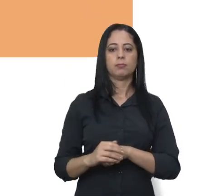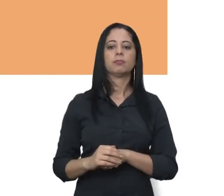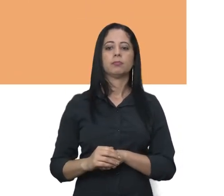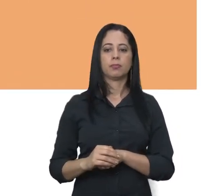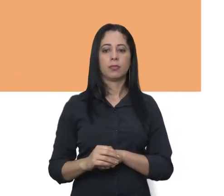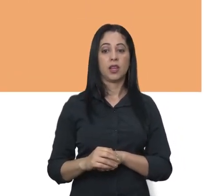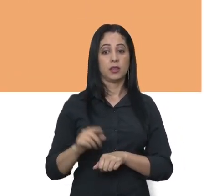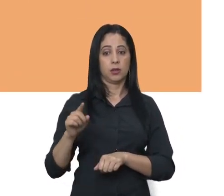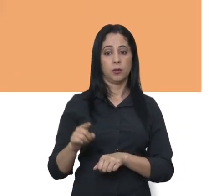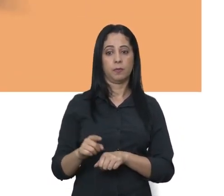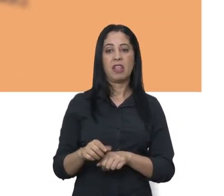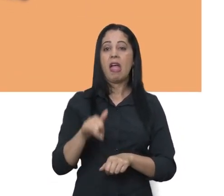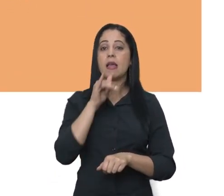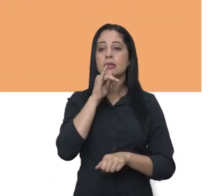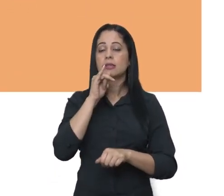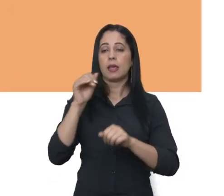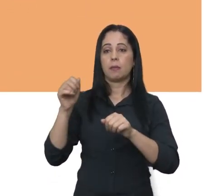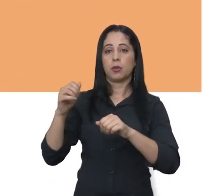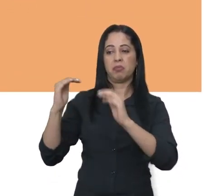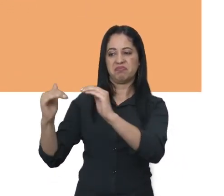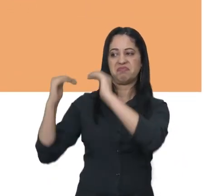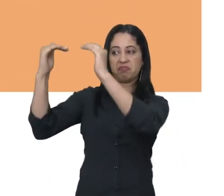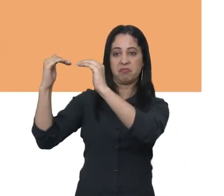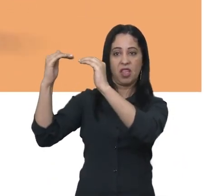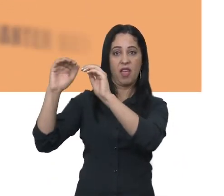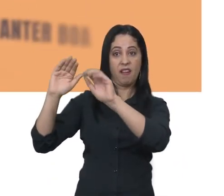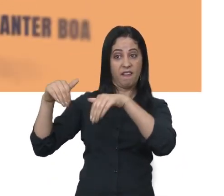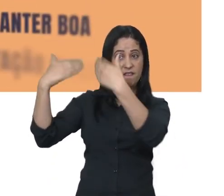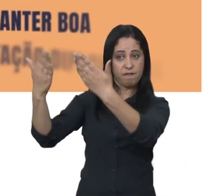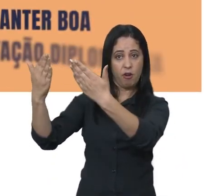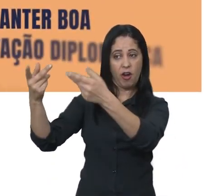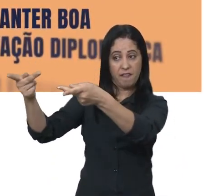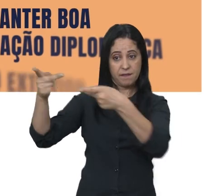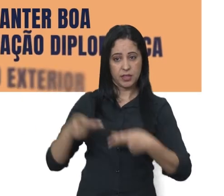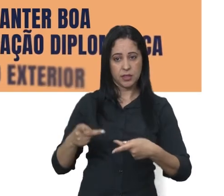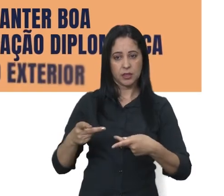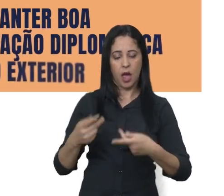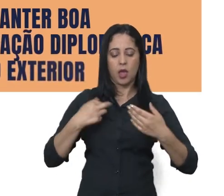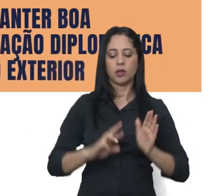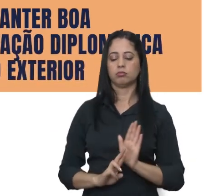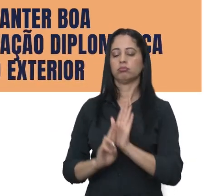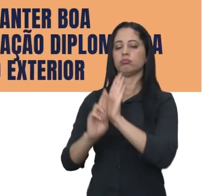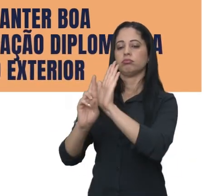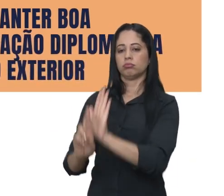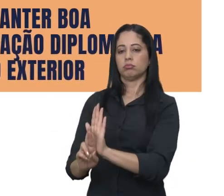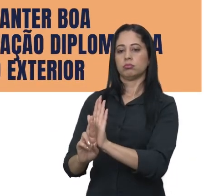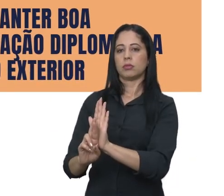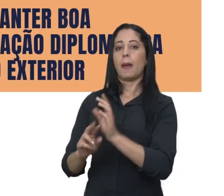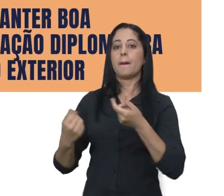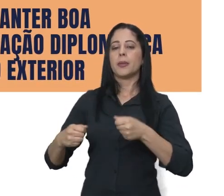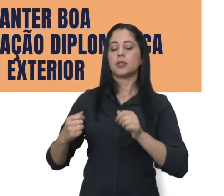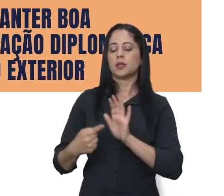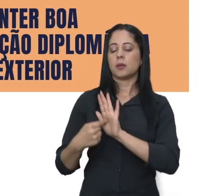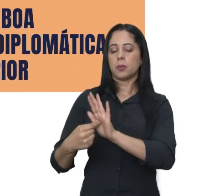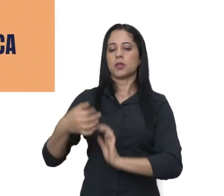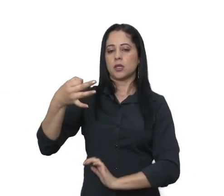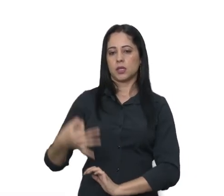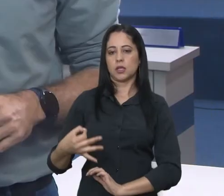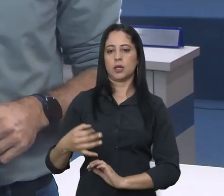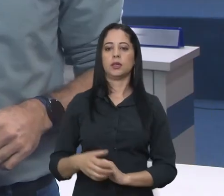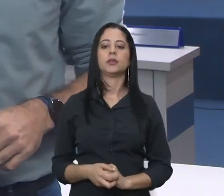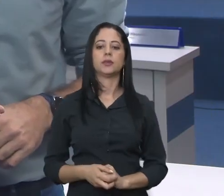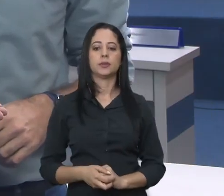ele quem recebe as autoridades estrangeiras e por isso precisa manter uma boa representação diplomática do país no exterior